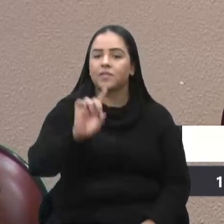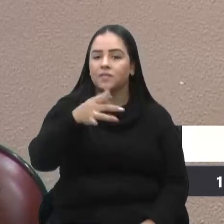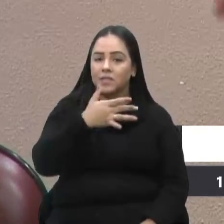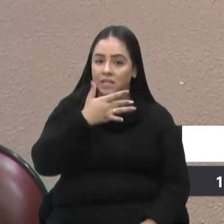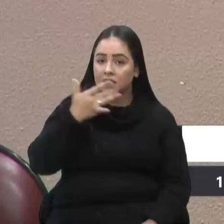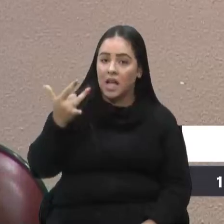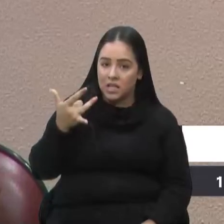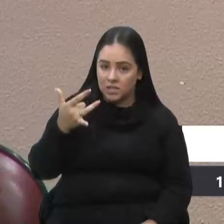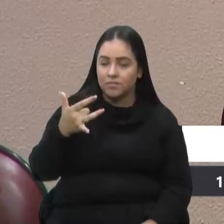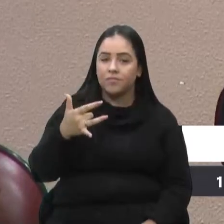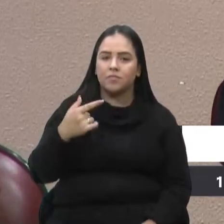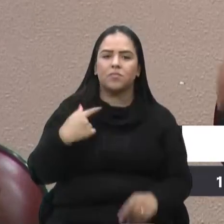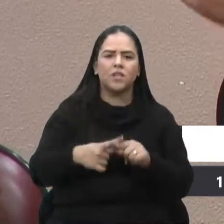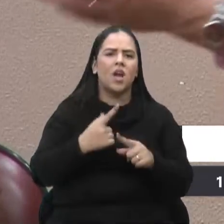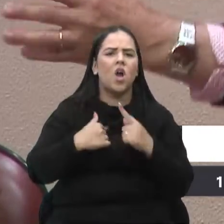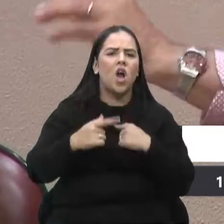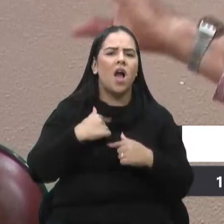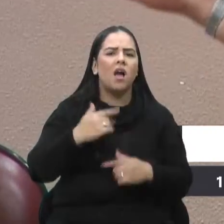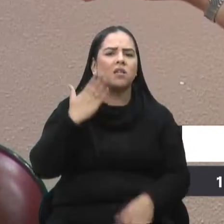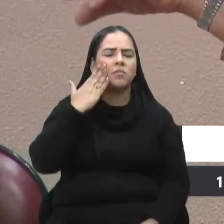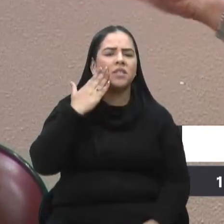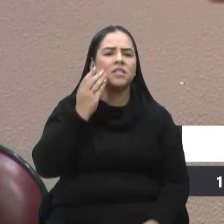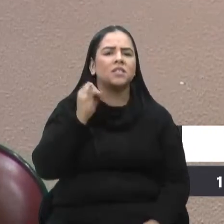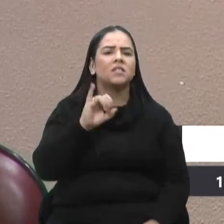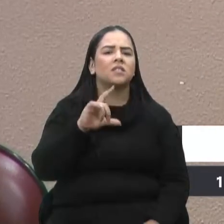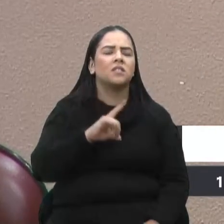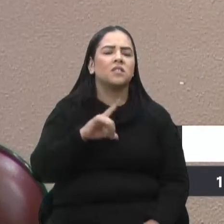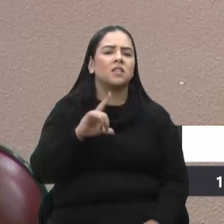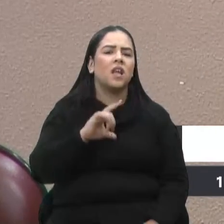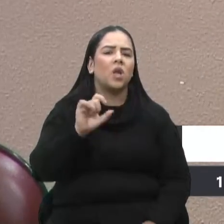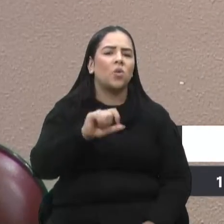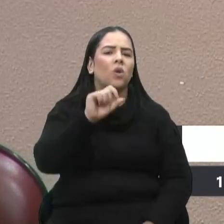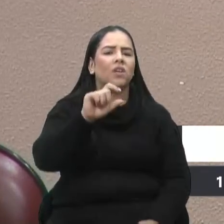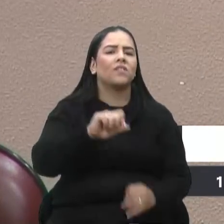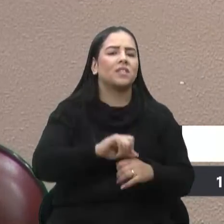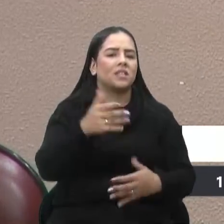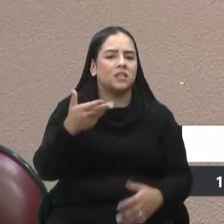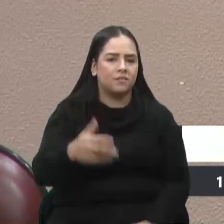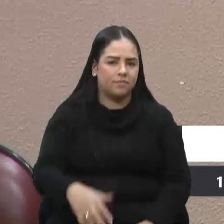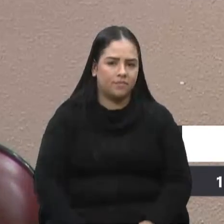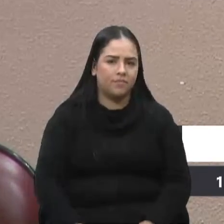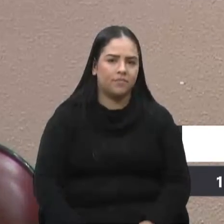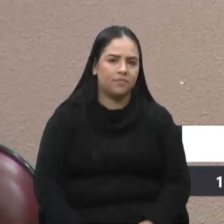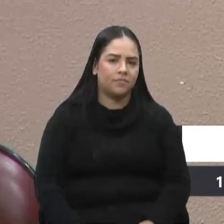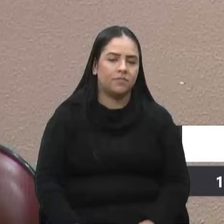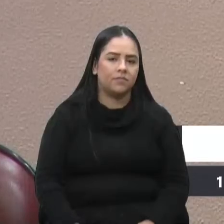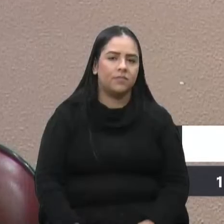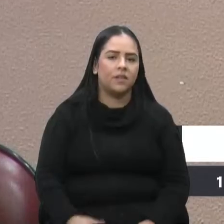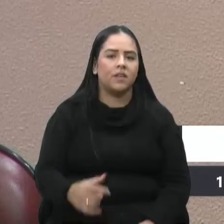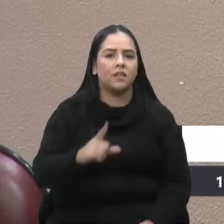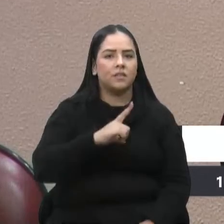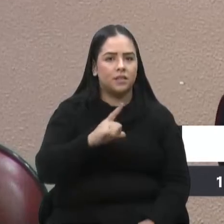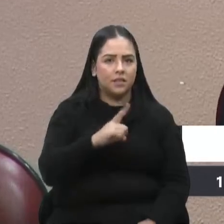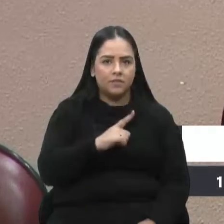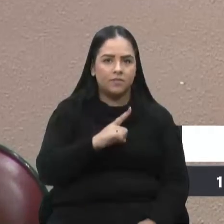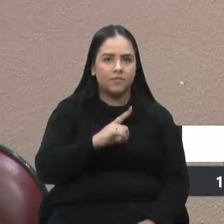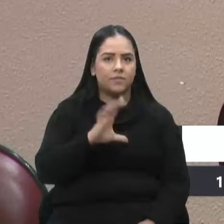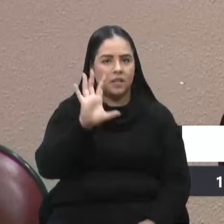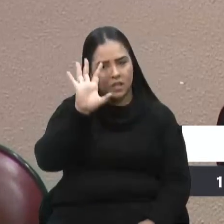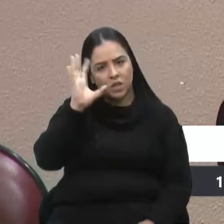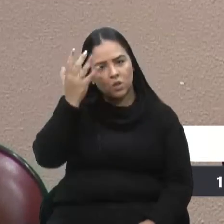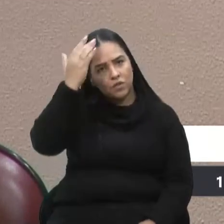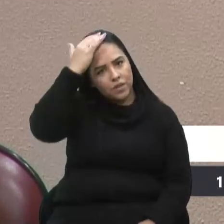fácil. Eu gostaria de saber, se tu estás lá, o que é que tu faria? Se eu tenho solução para tu? Não, porque